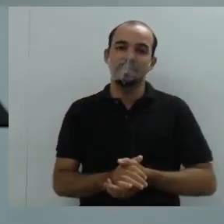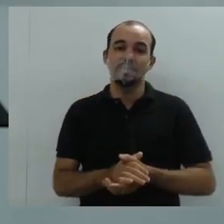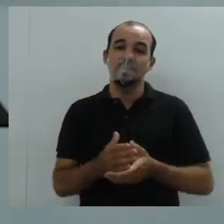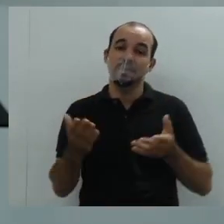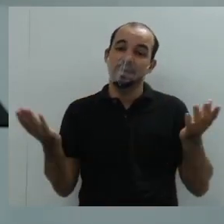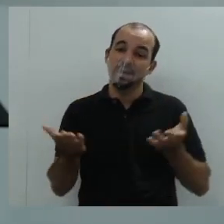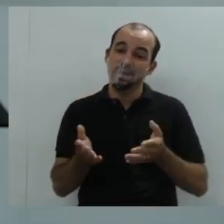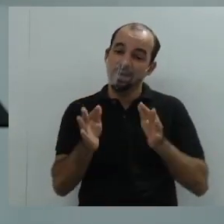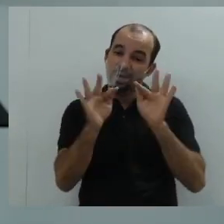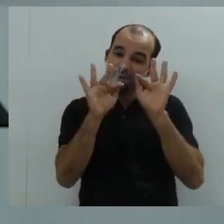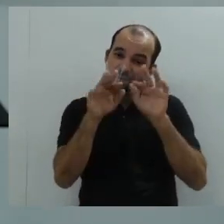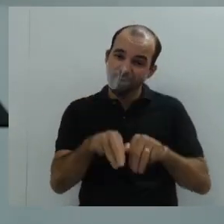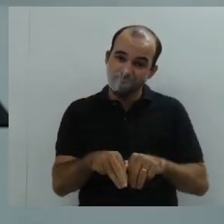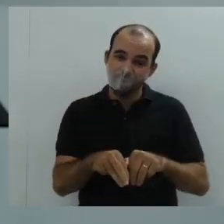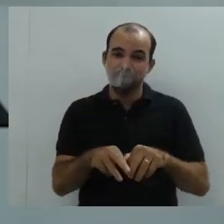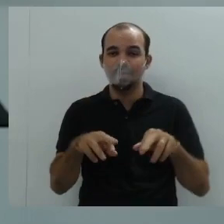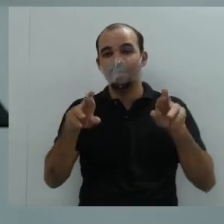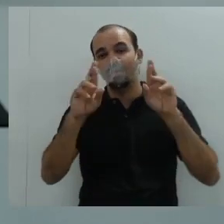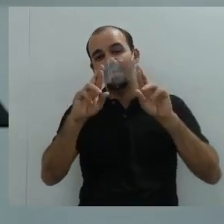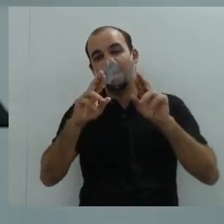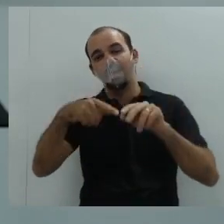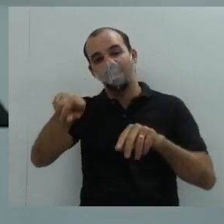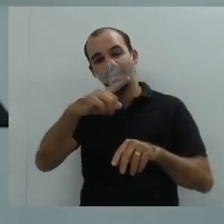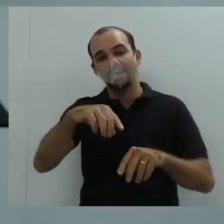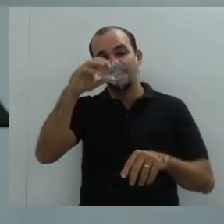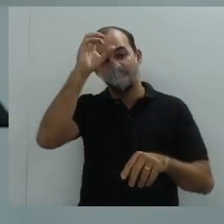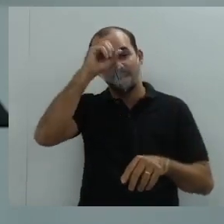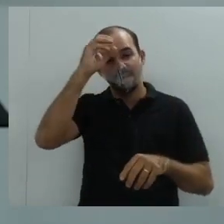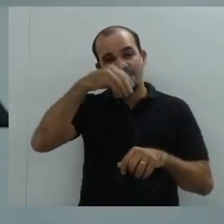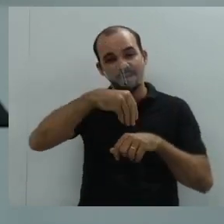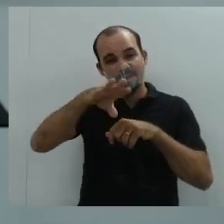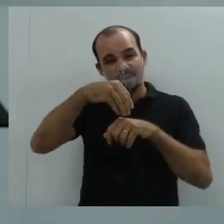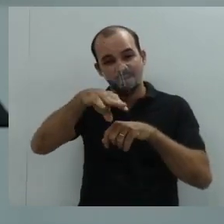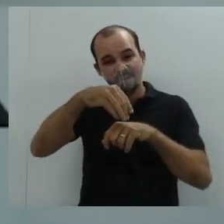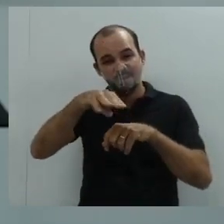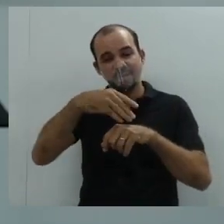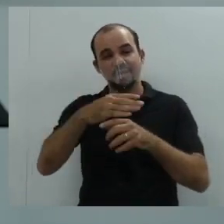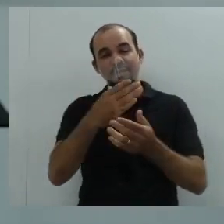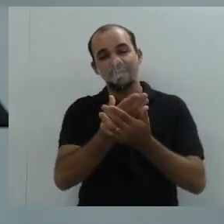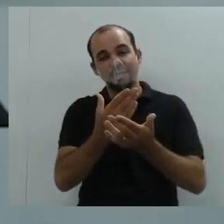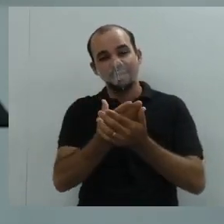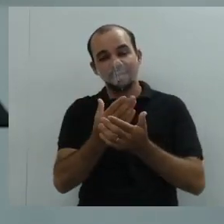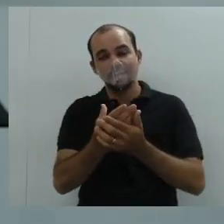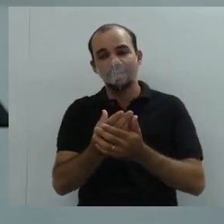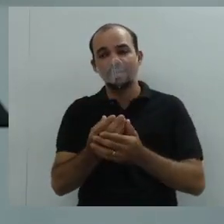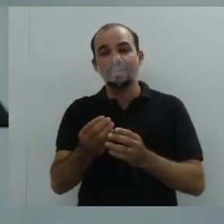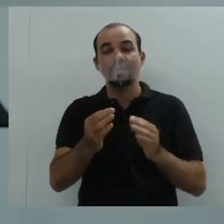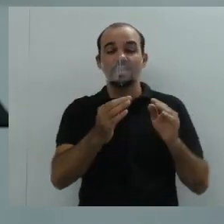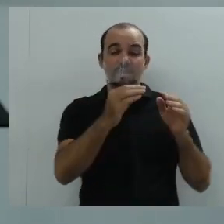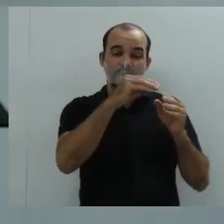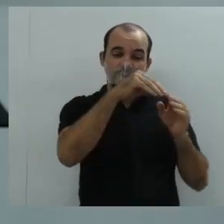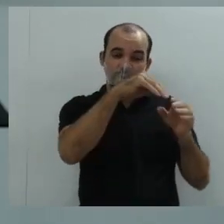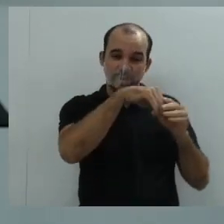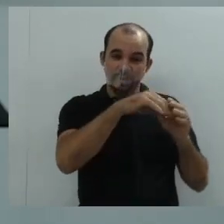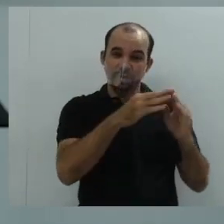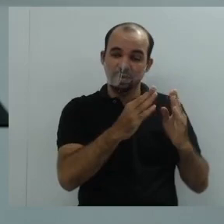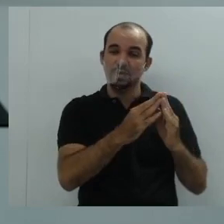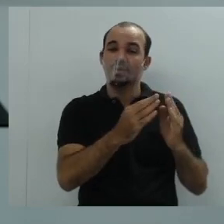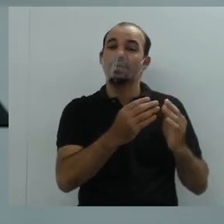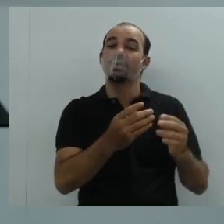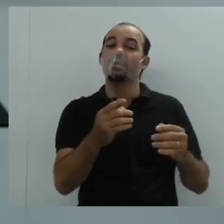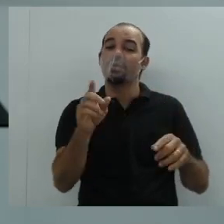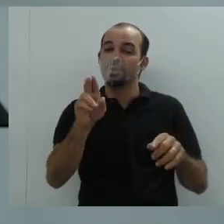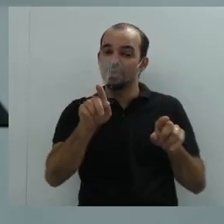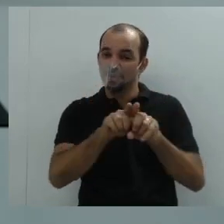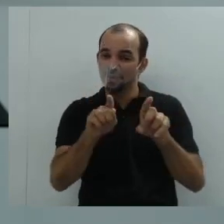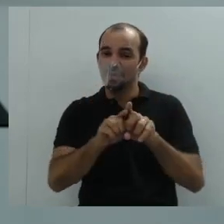ter contribuído bastante com os estudos de vocês, não só para a sala de aula, tá? Mas para a vida. Porque